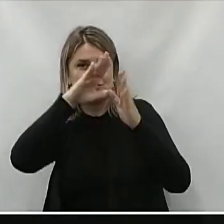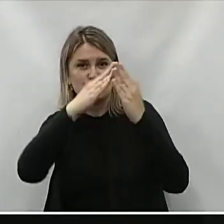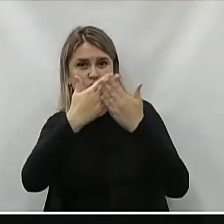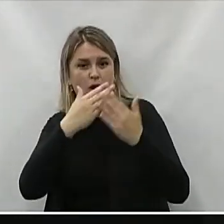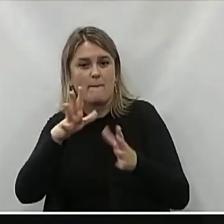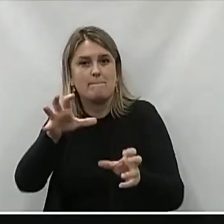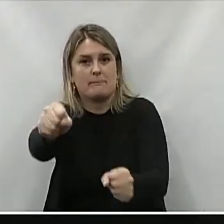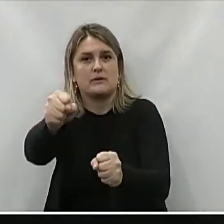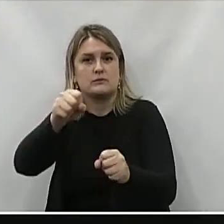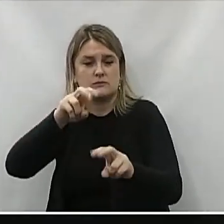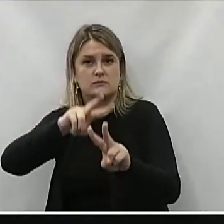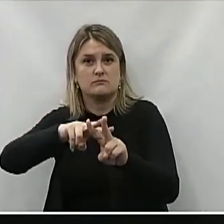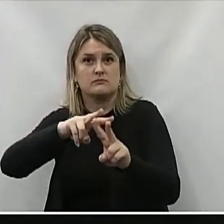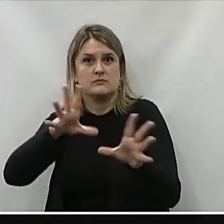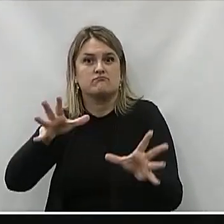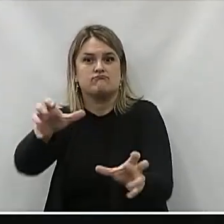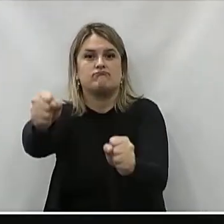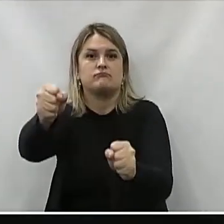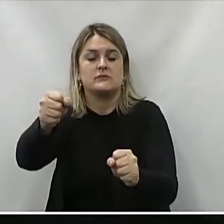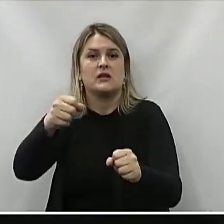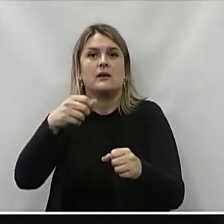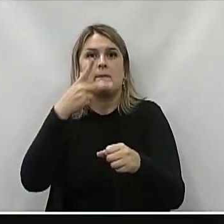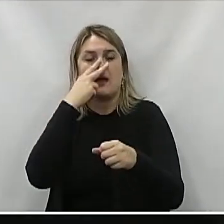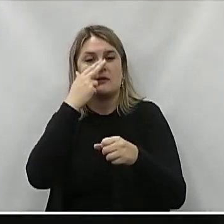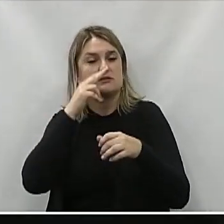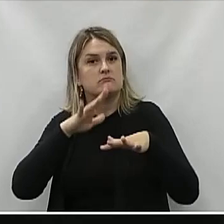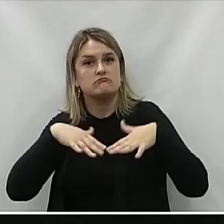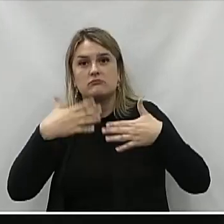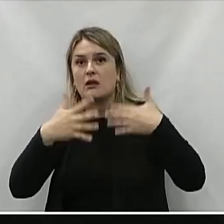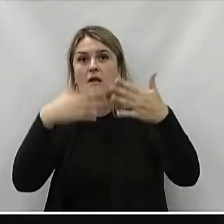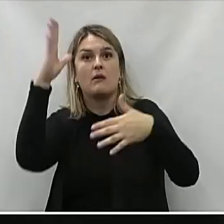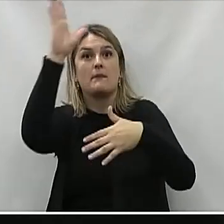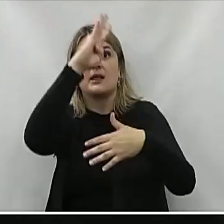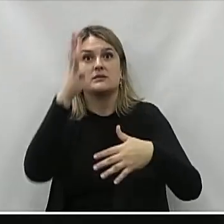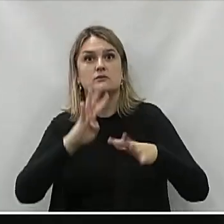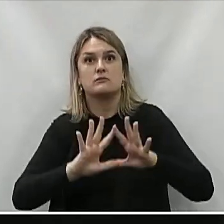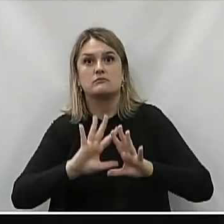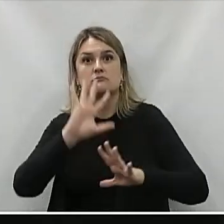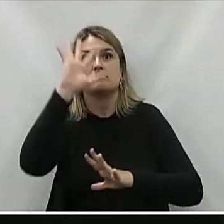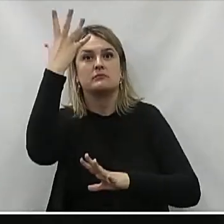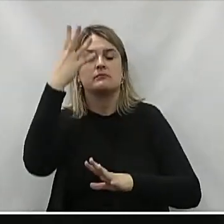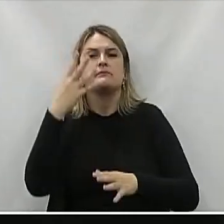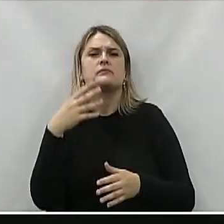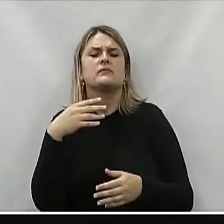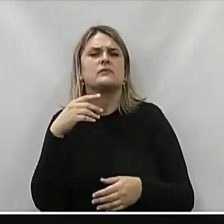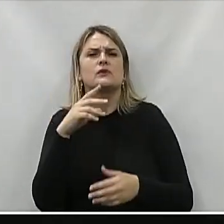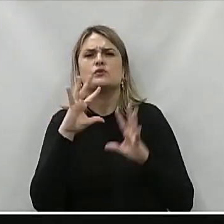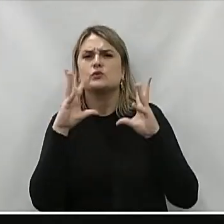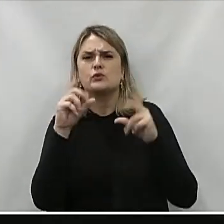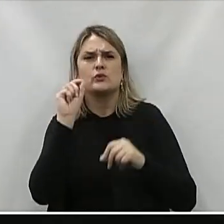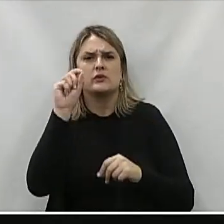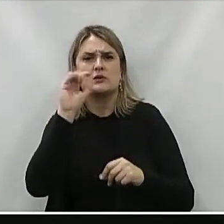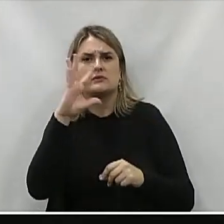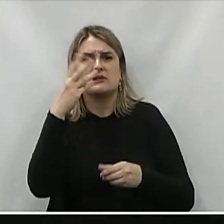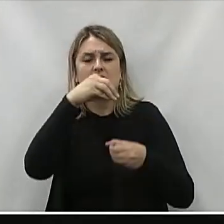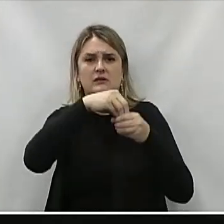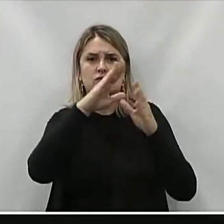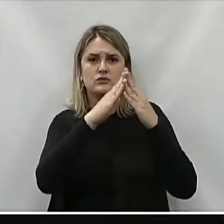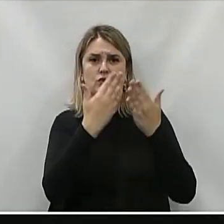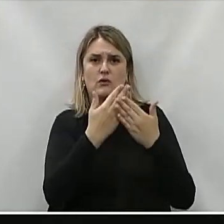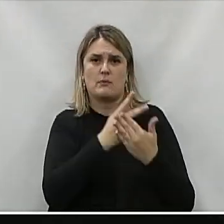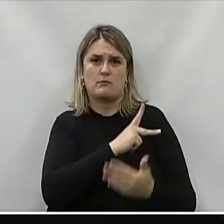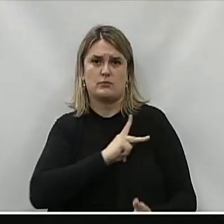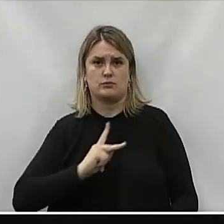isso está se alastrando De uma maneira incontrolável Todos os ataques que ocorreram até então Foram em escolas